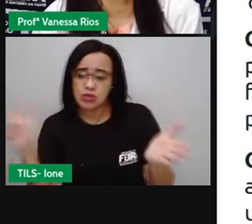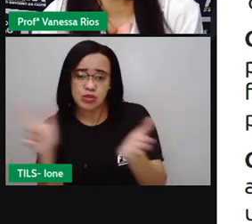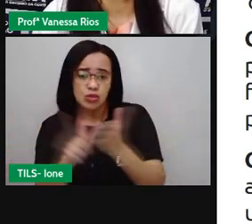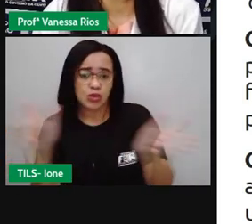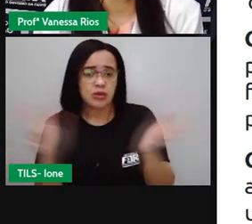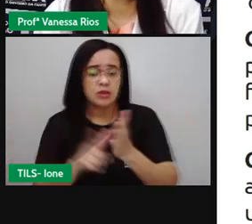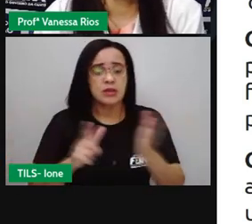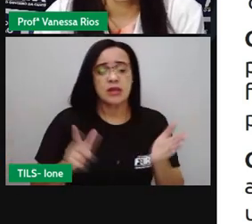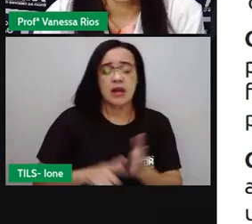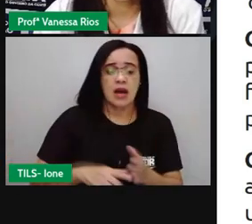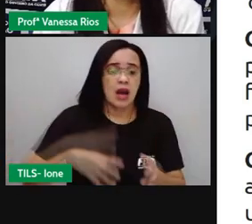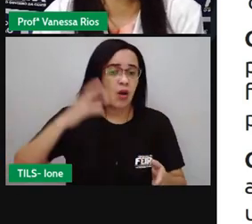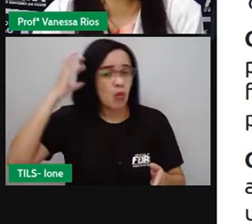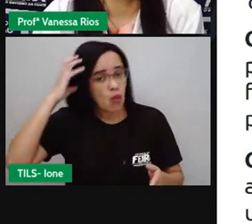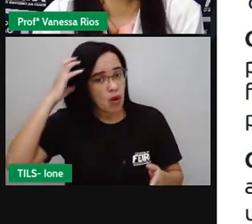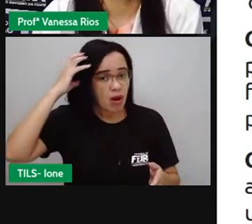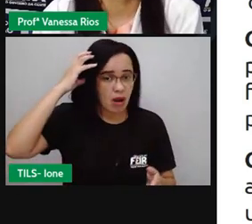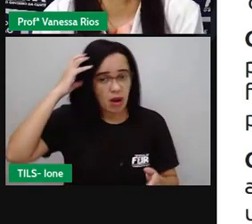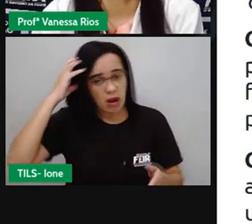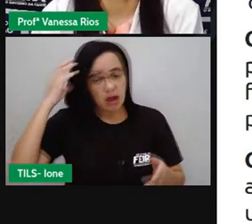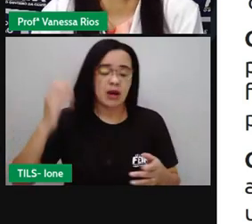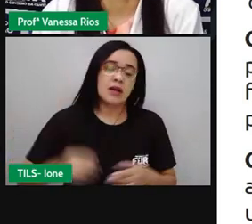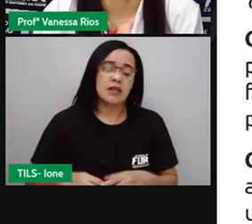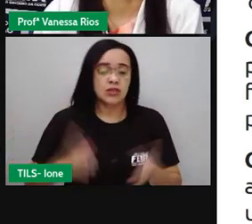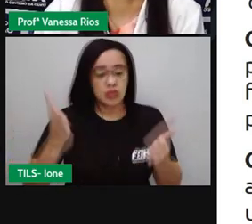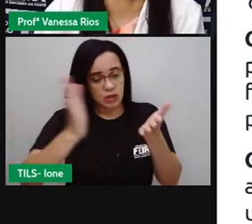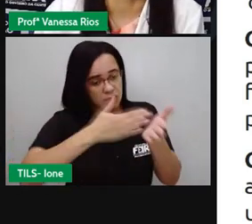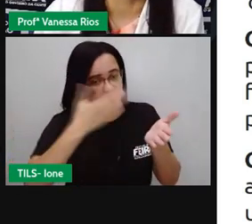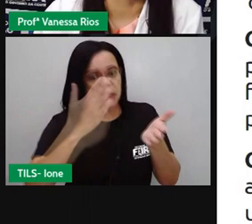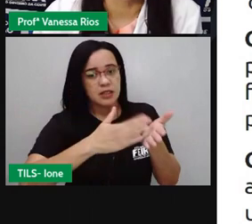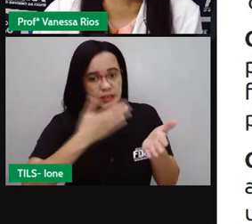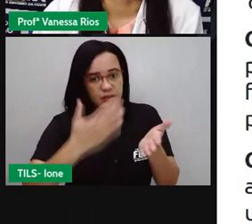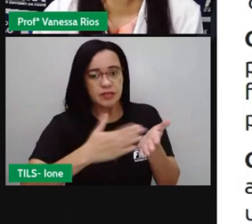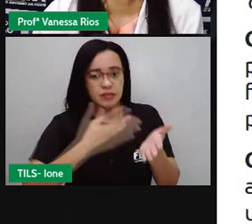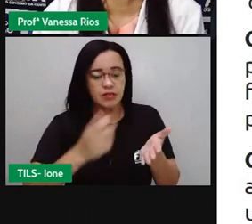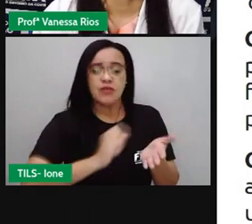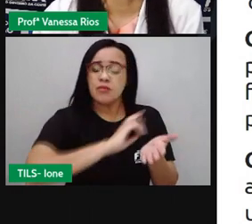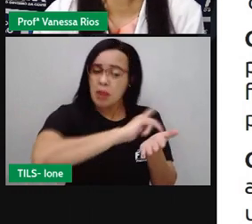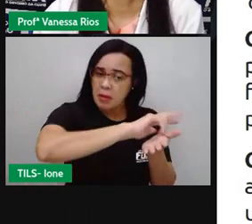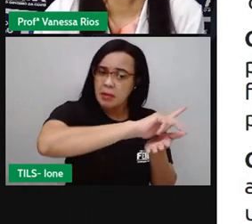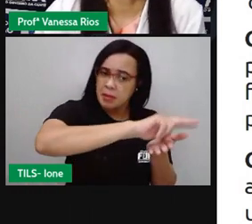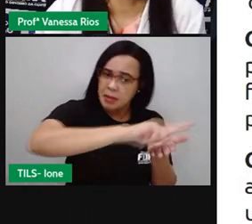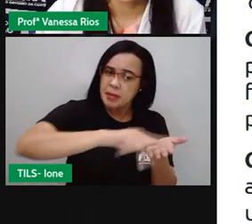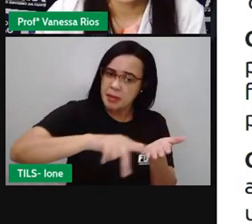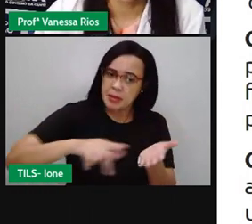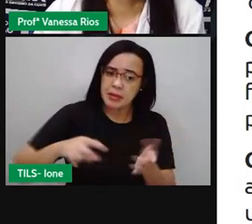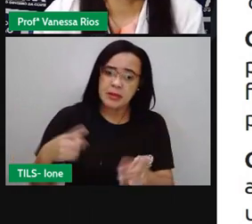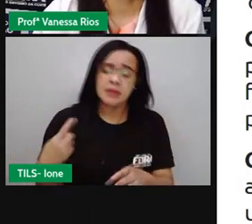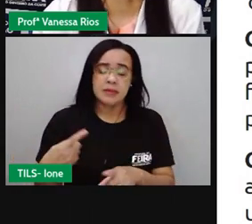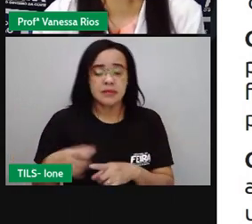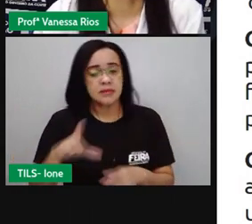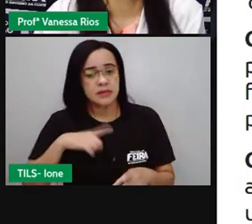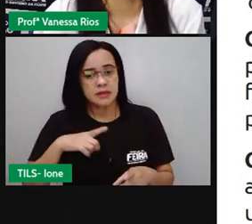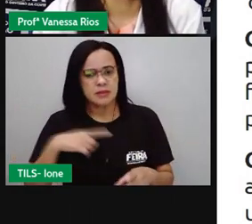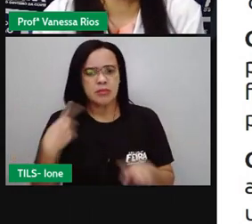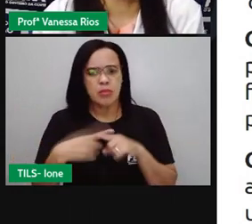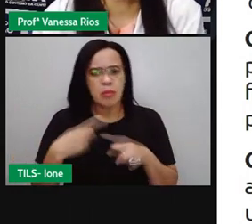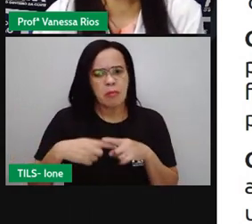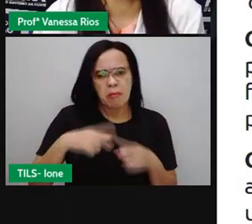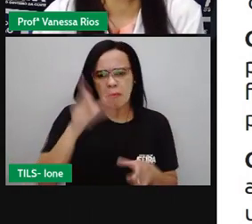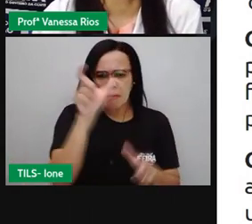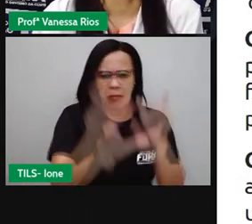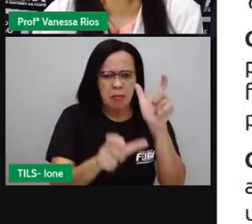aí com apenas crônicas escritas, porque tem vários escritores famosos, inclusive, né, que